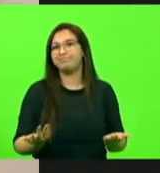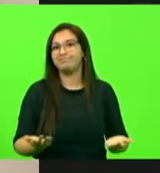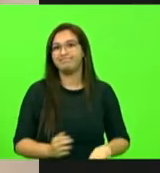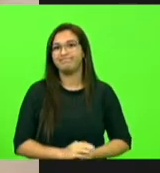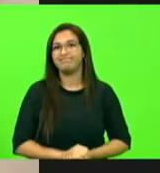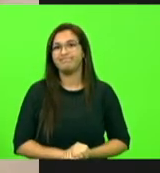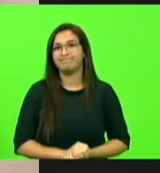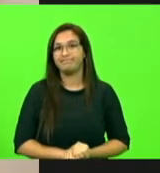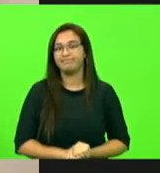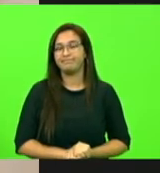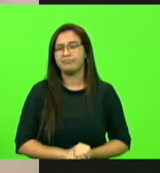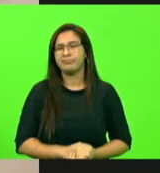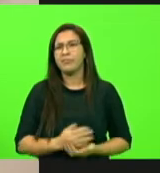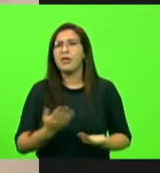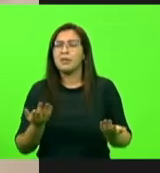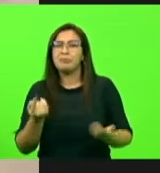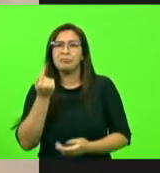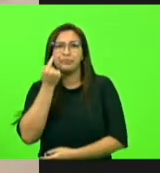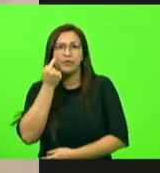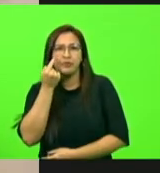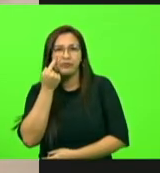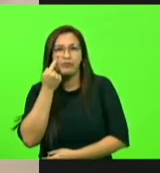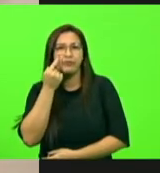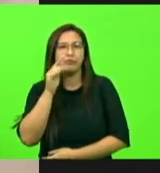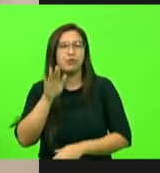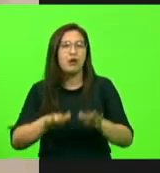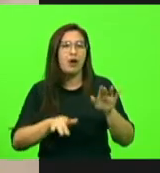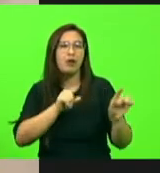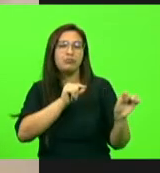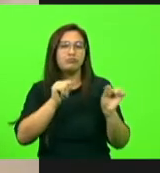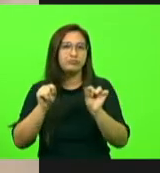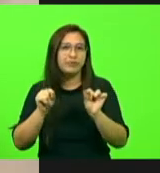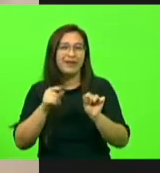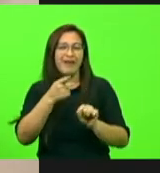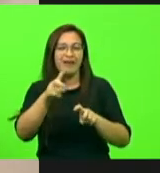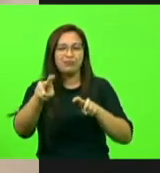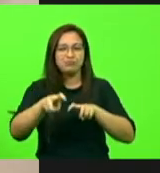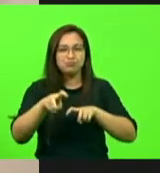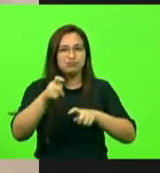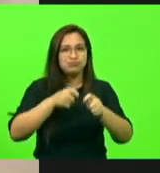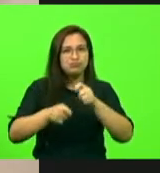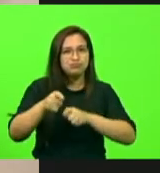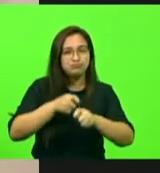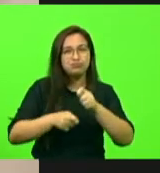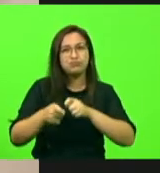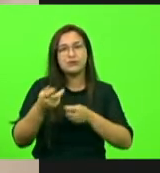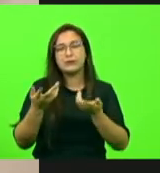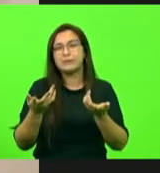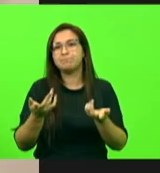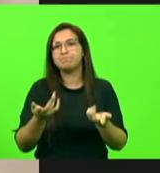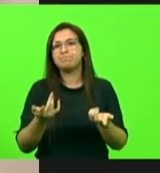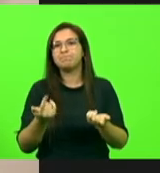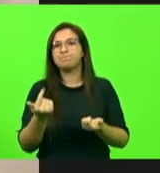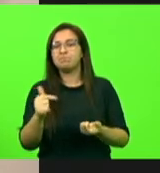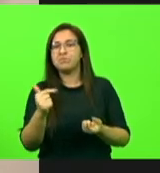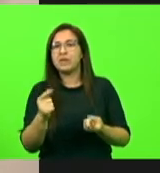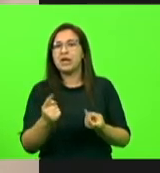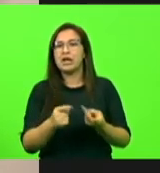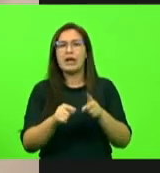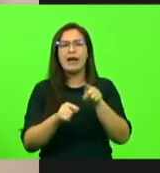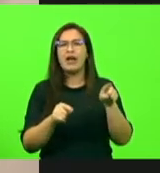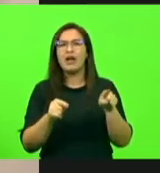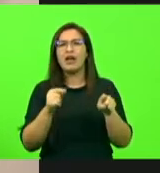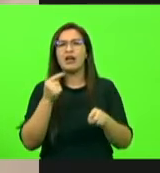Então, quando eu vejo que se fala que sem o agronegócio, sem a... Como é que os caras chamam aí?